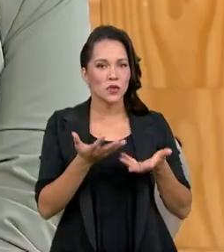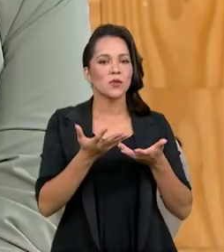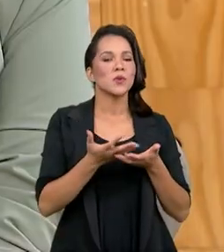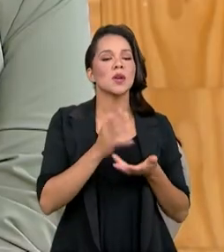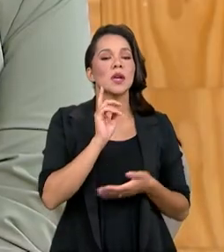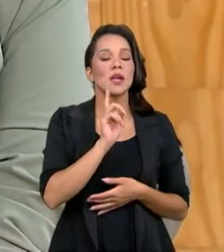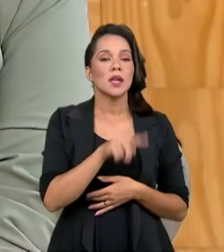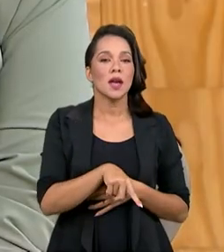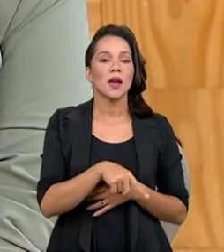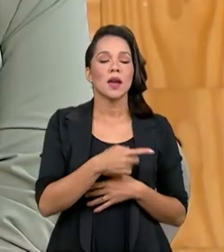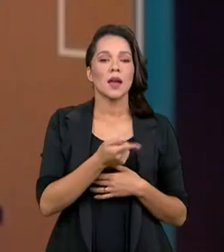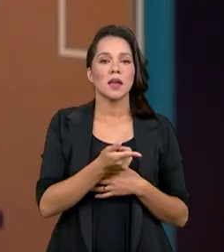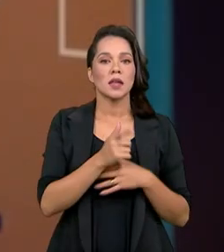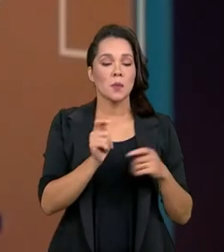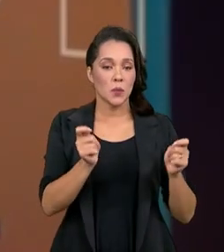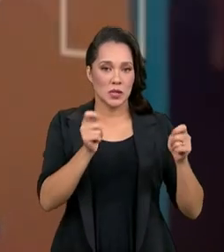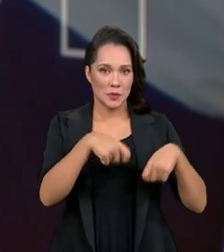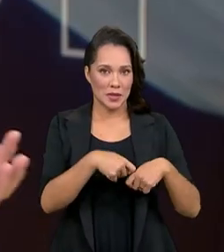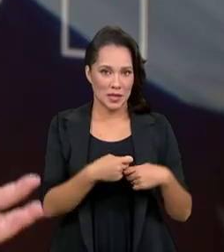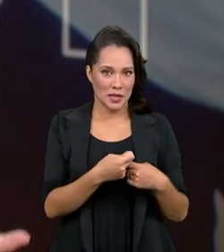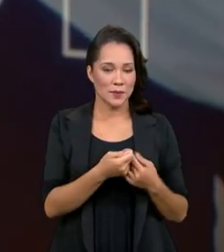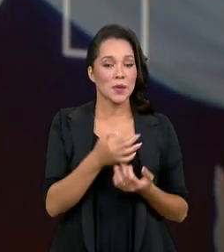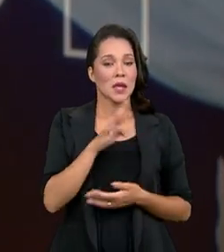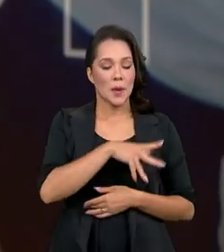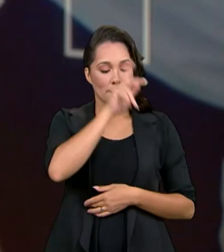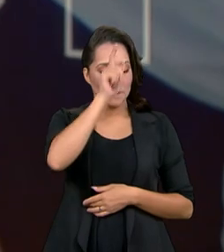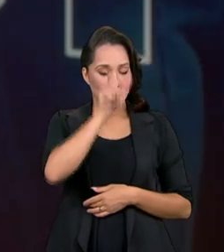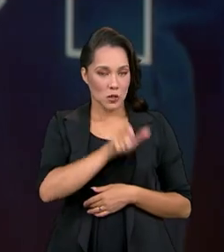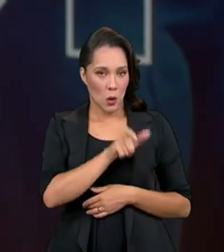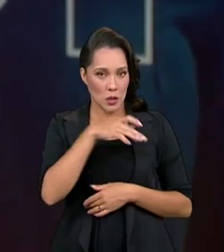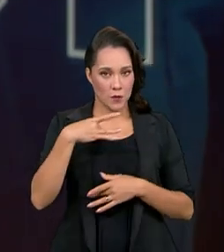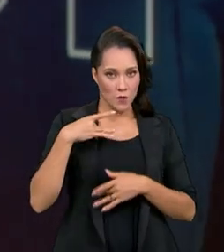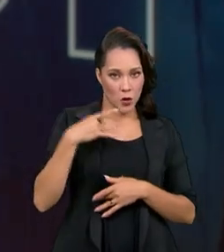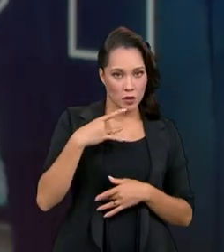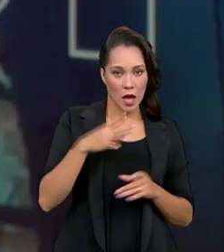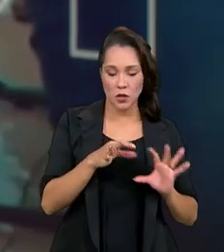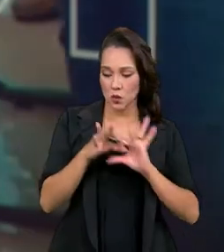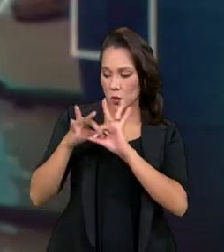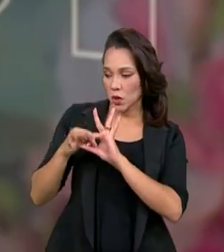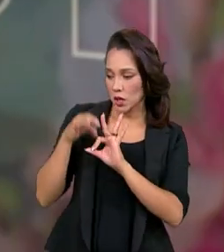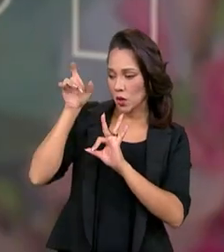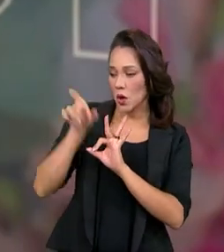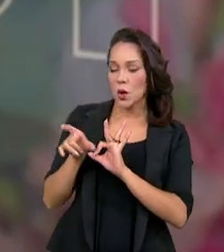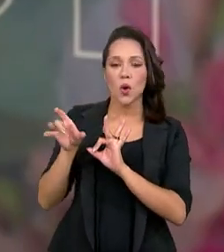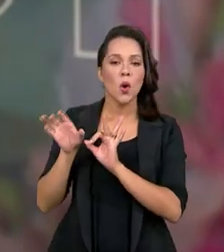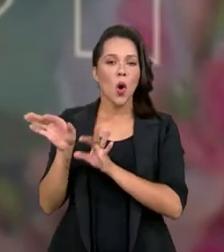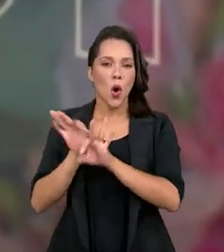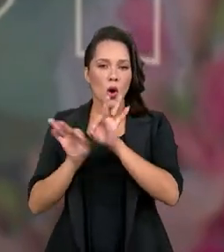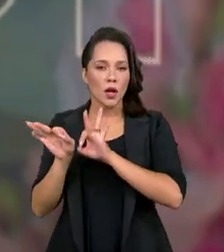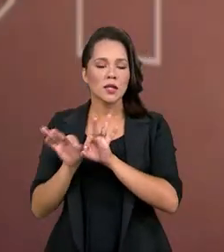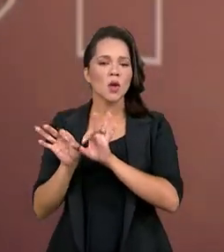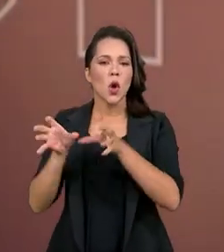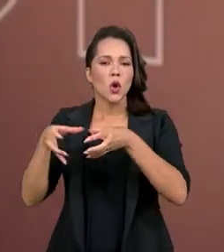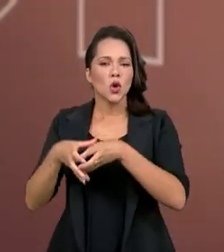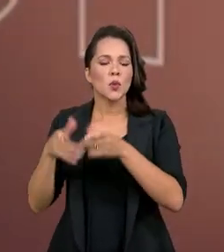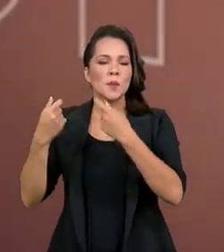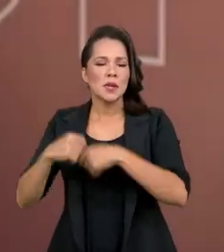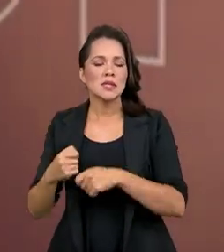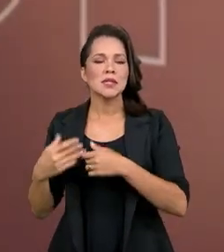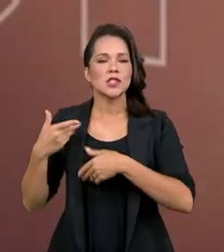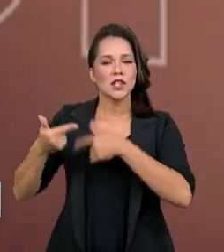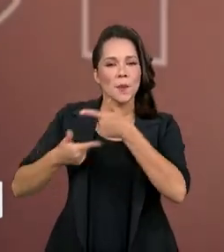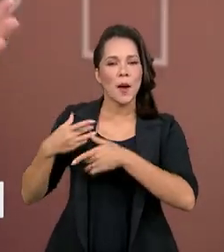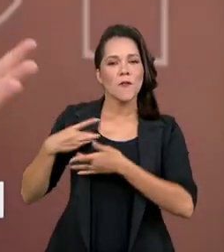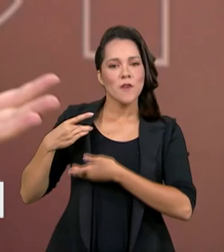do programa, que possibilitem que voluntários se conectem com organizações que precisam de trabalho voluntário